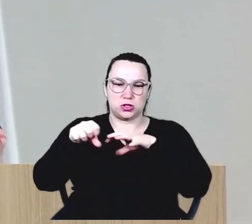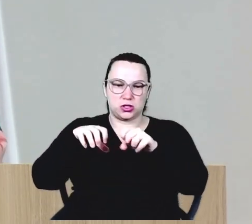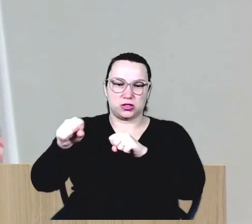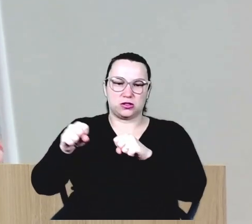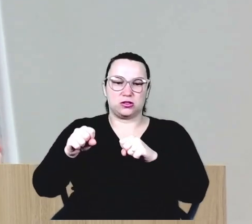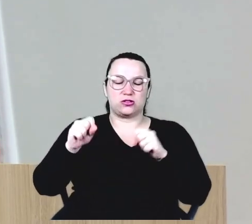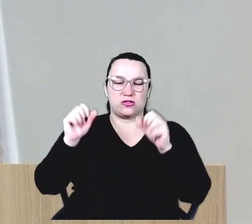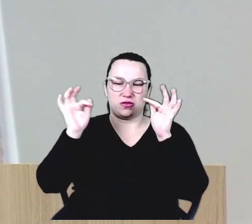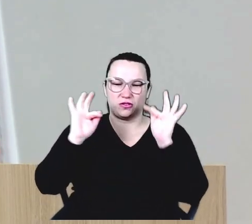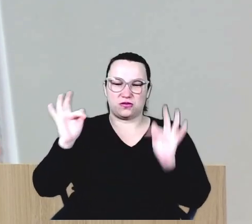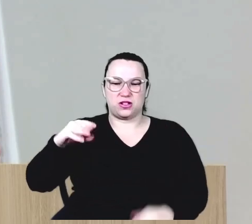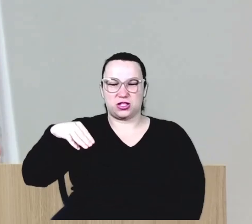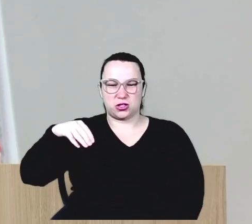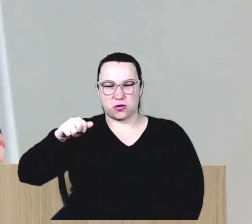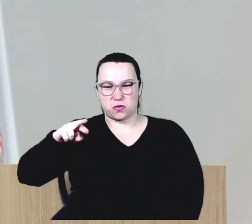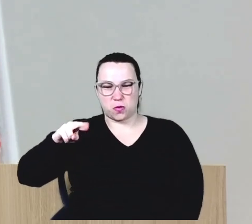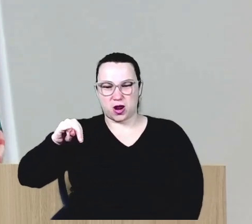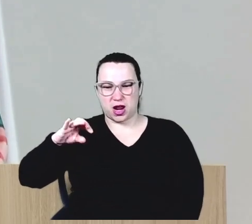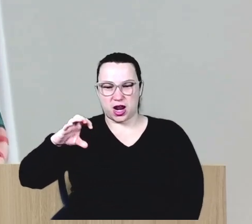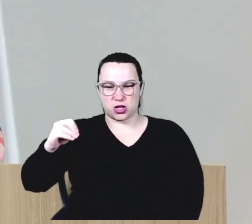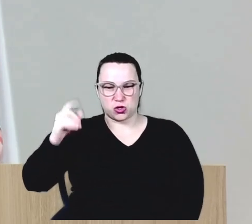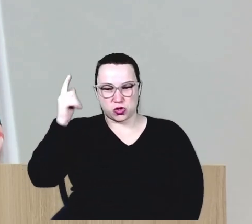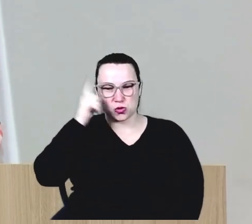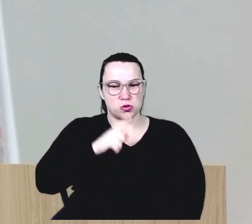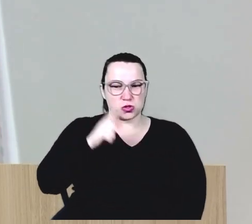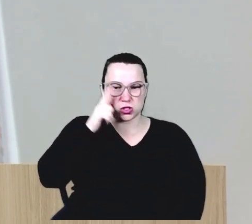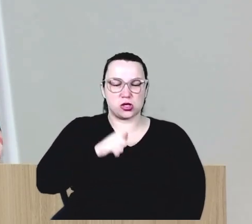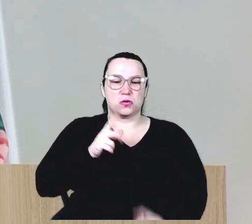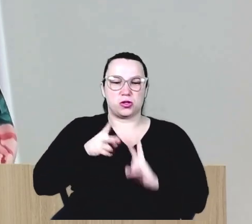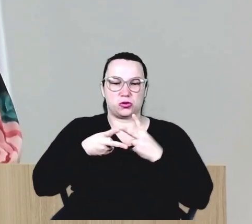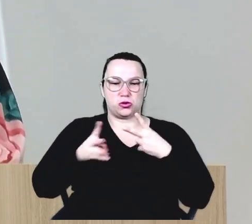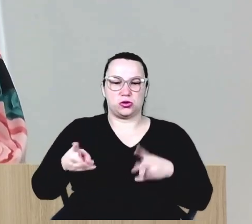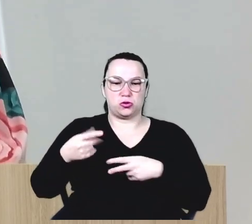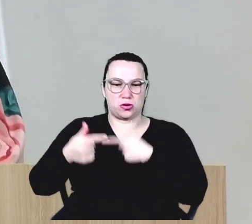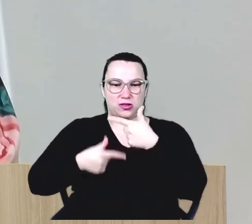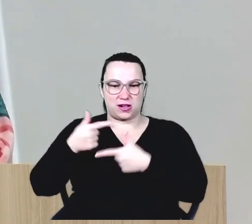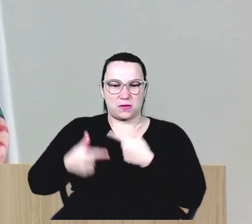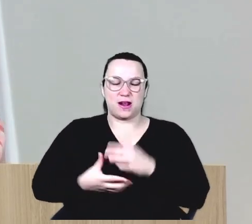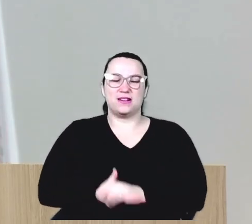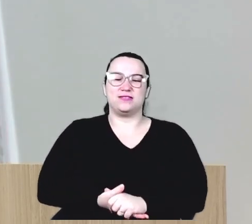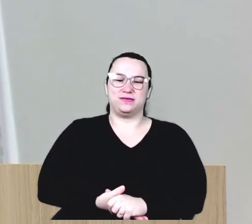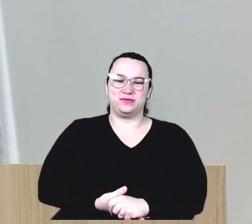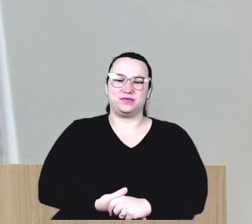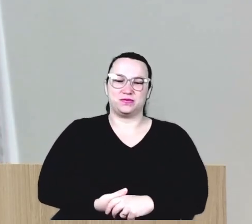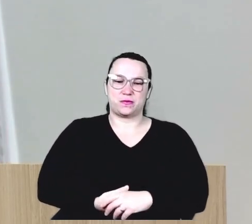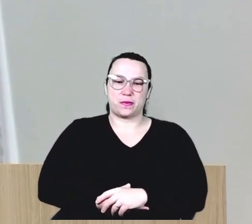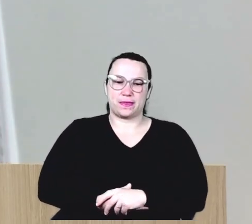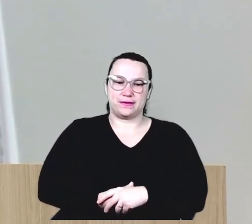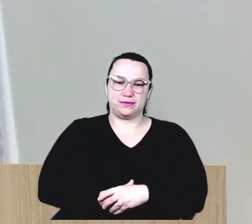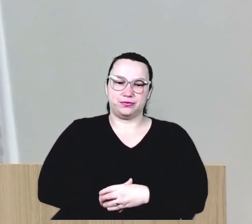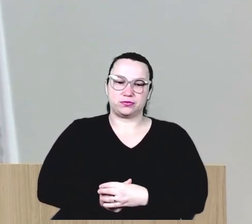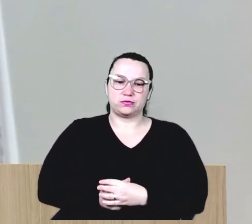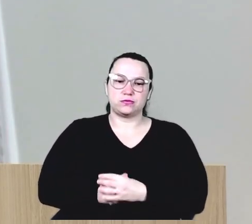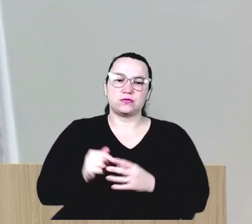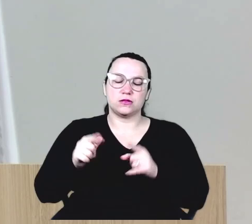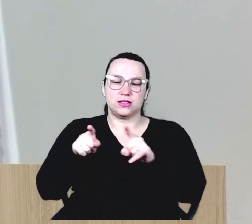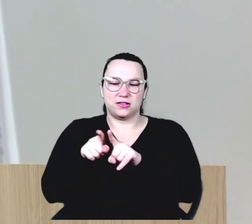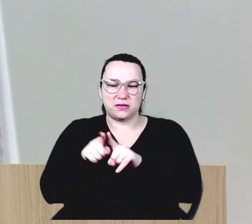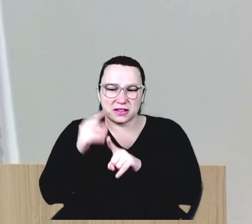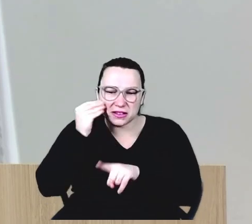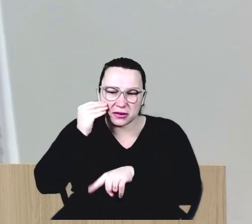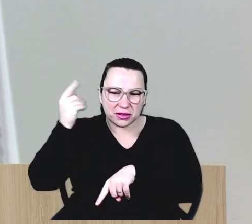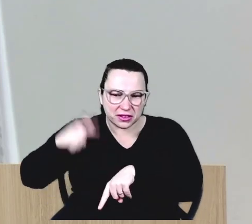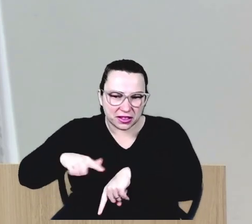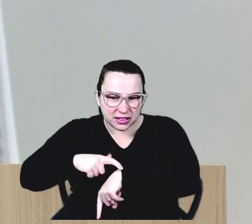Márcio segurou a Marli junto na diretoria para dar continuidade nesse trabalho. Eu também quero falar, deixa eu ver se dá tempo, senão eu volto no 5.